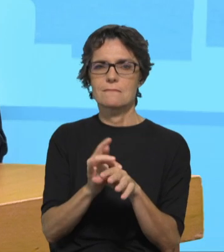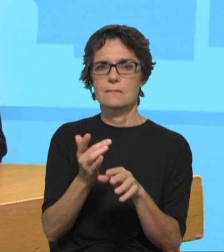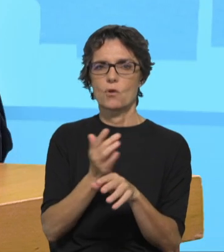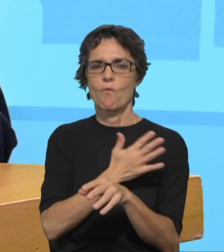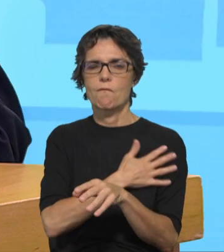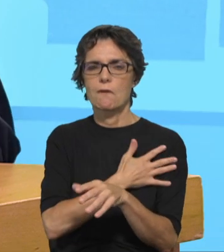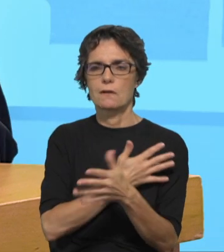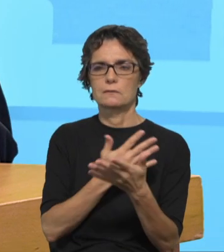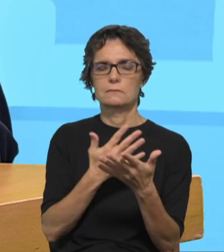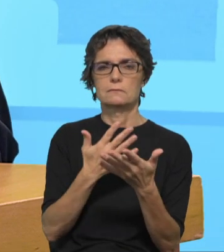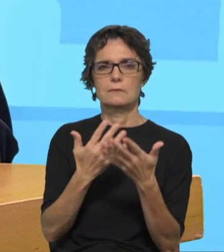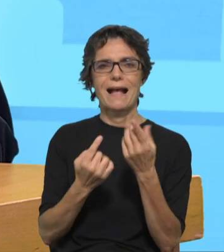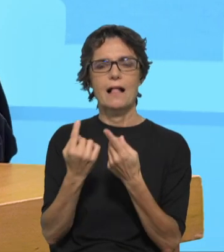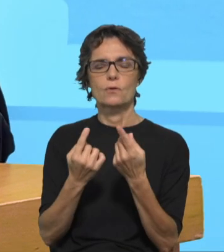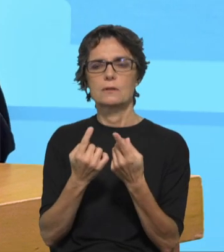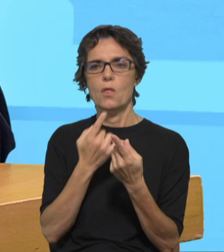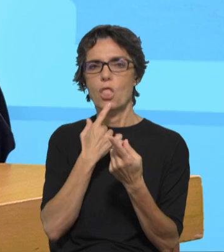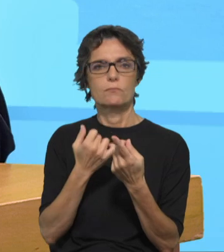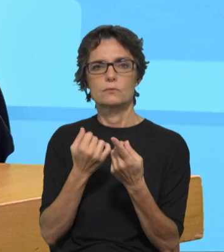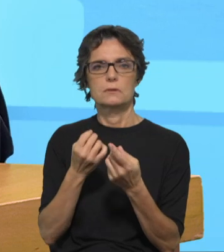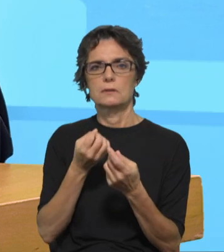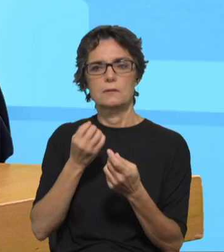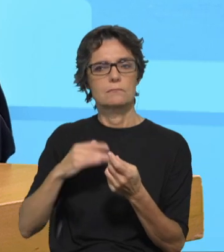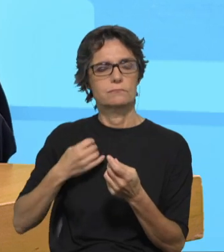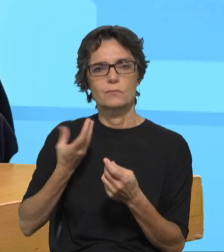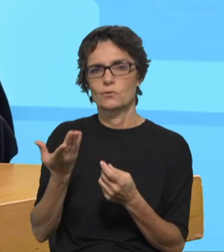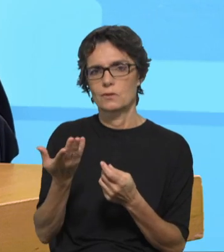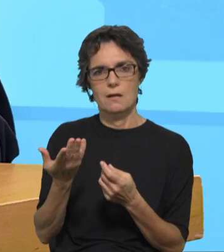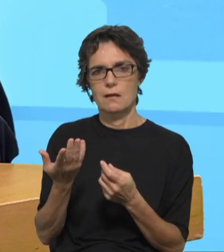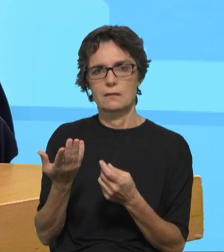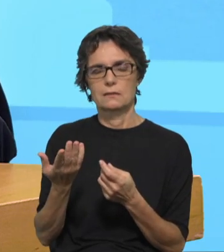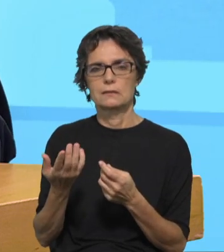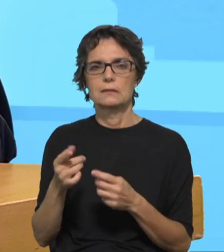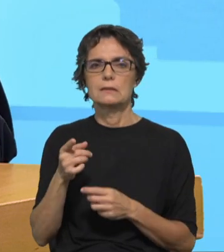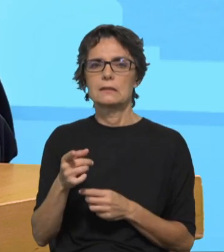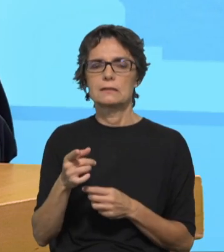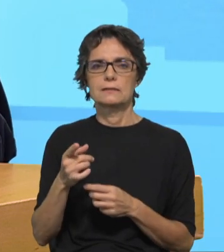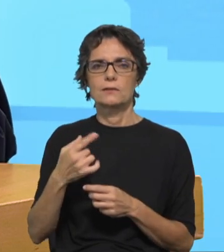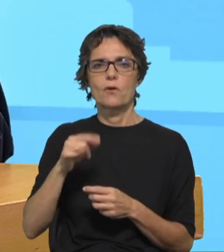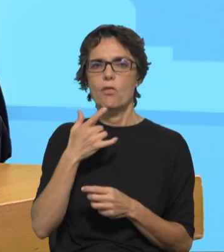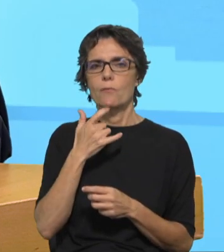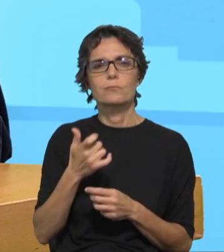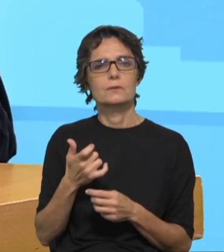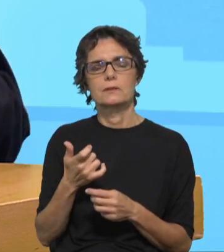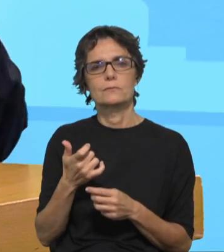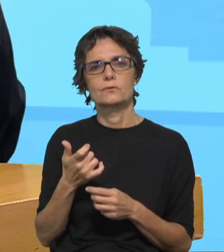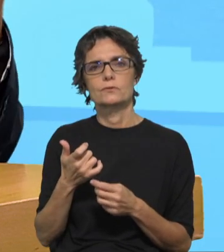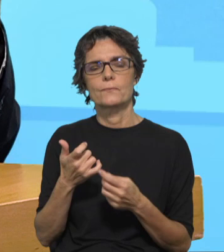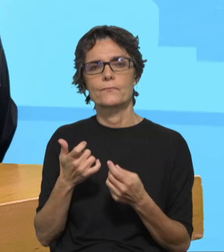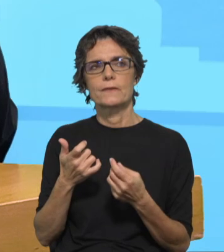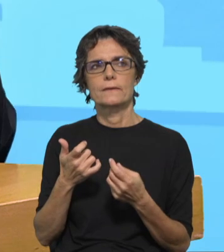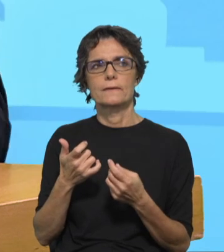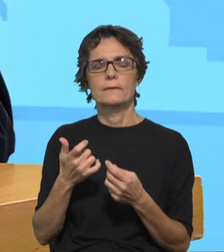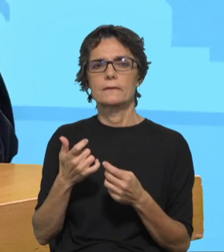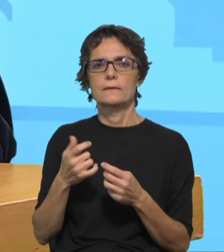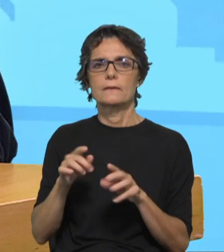irreparáveis, chamemos assim, não dá lugar a vingança, não dá lugar a ira, mas abrir-se a alguém